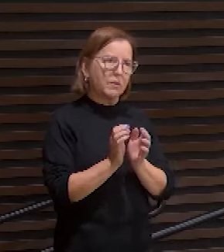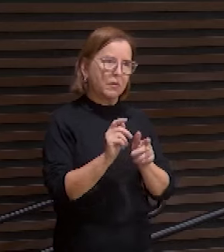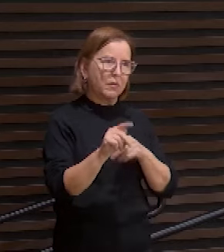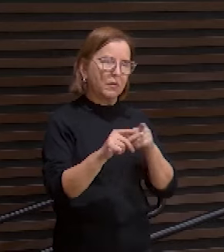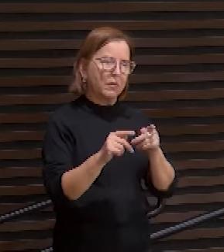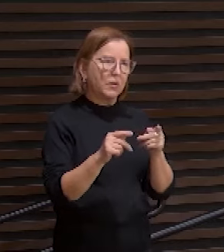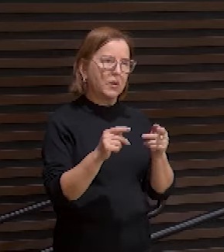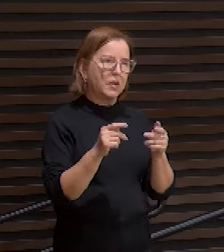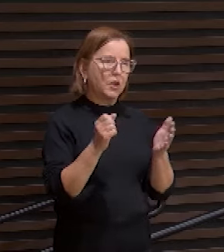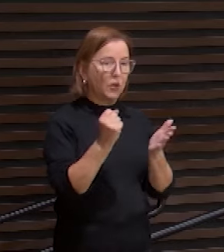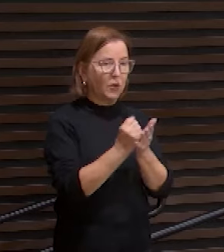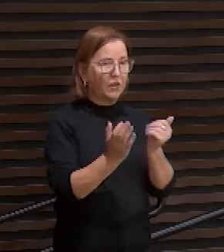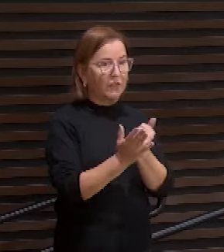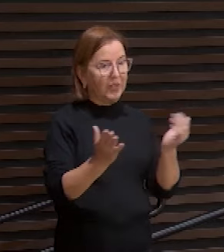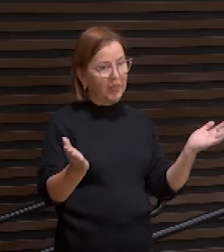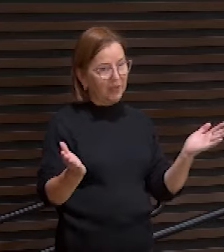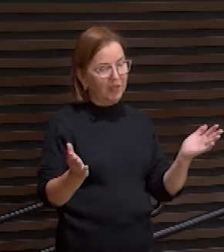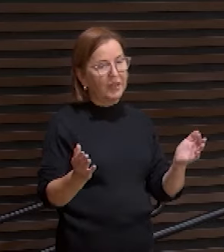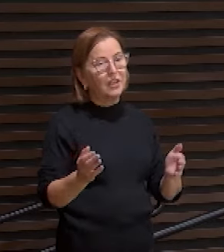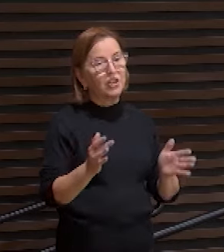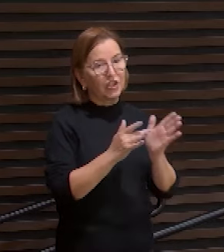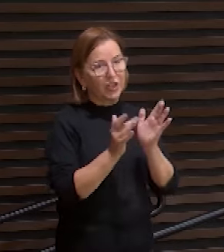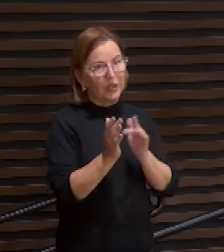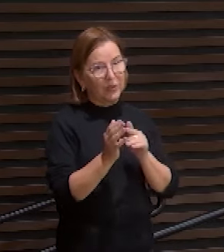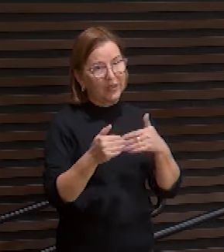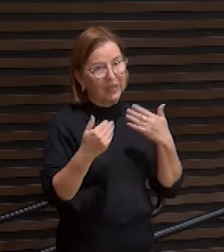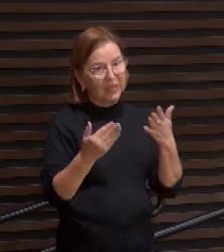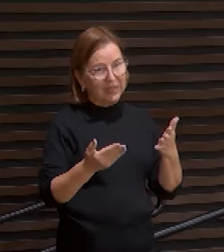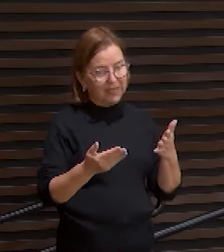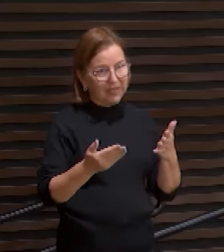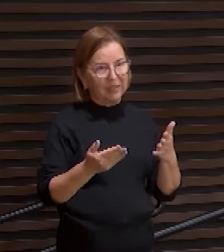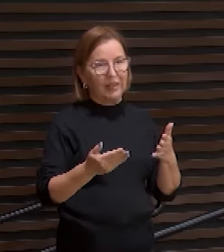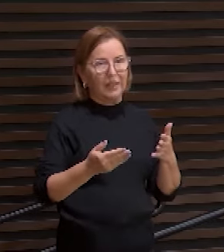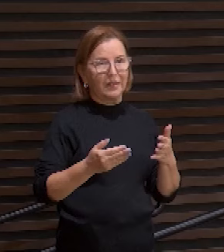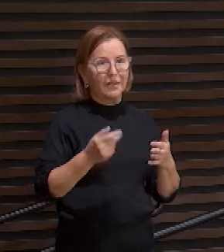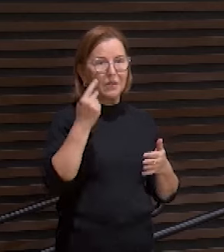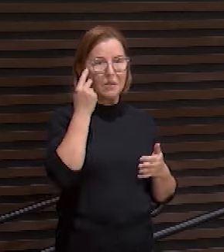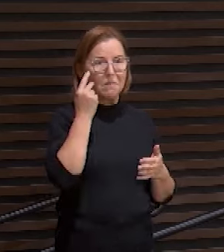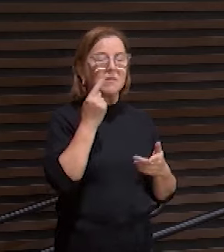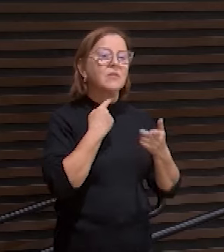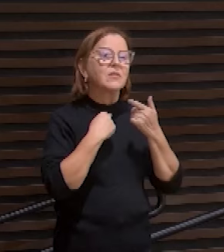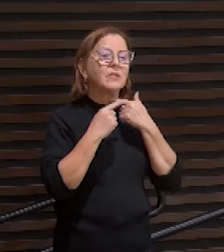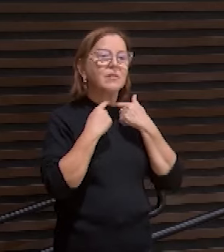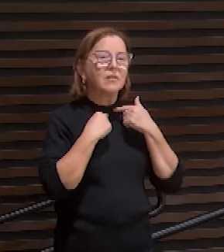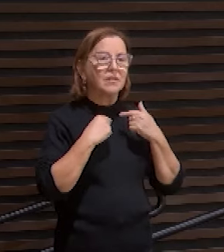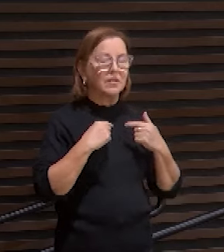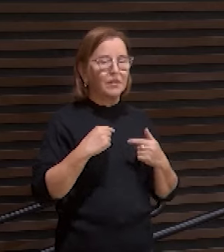entregue pelo determinado desígnio e pré-ciência de Deus vós o matastes